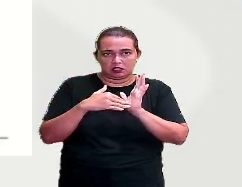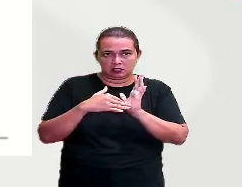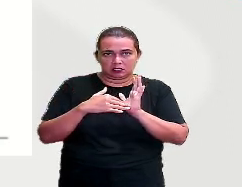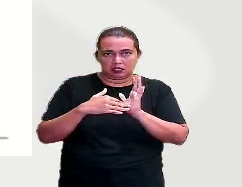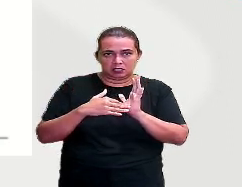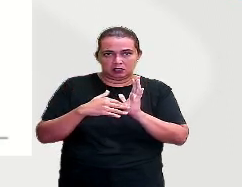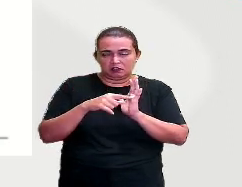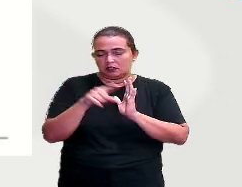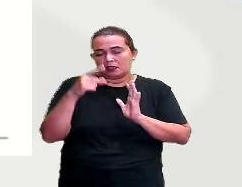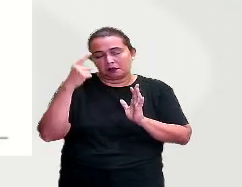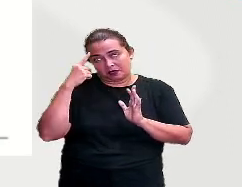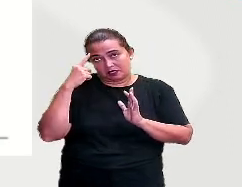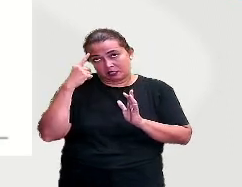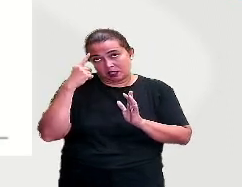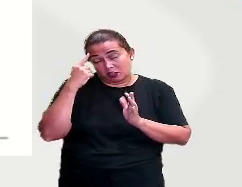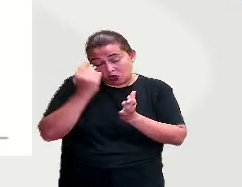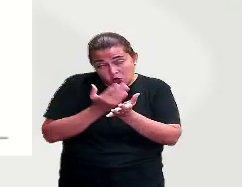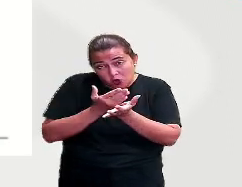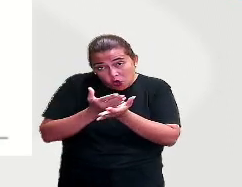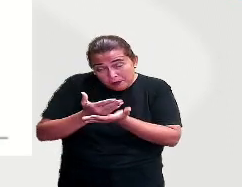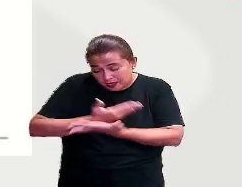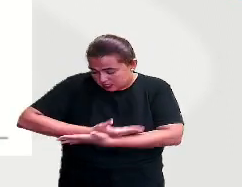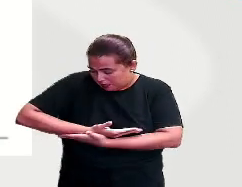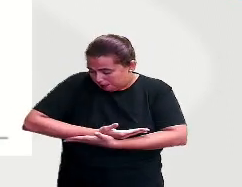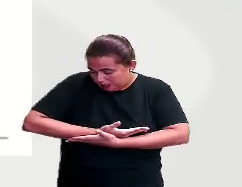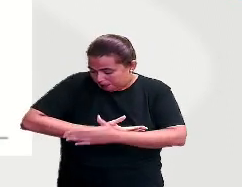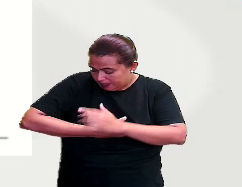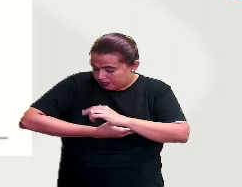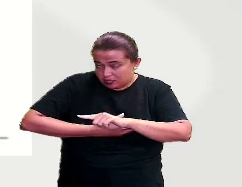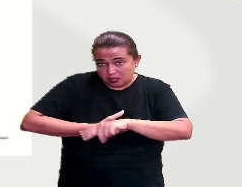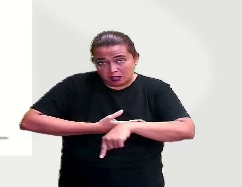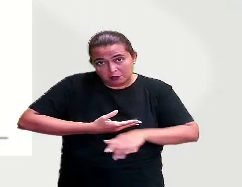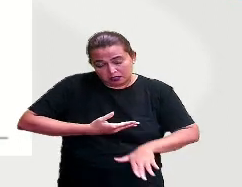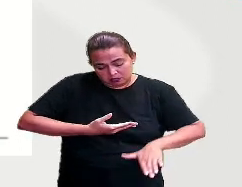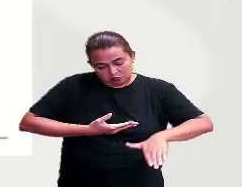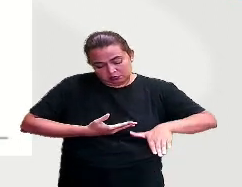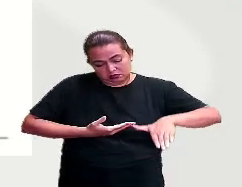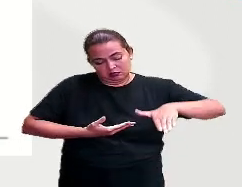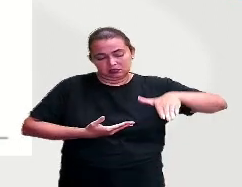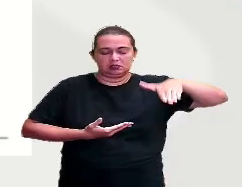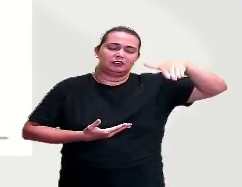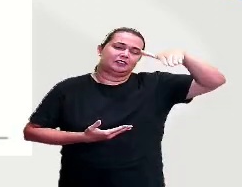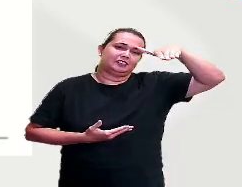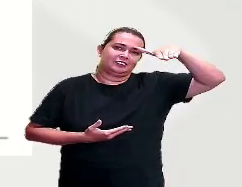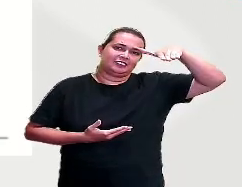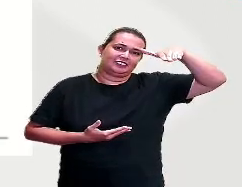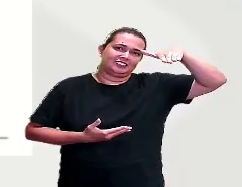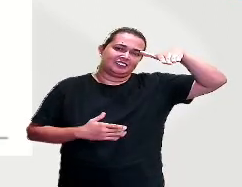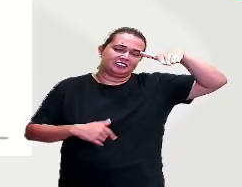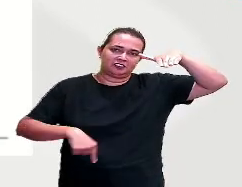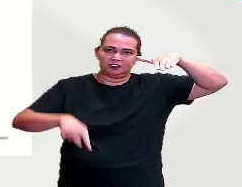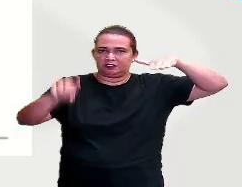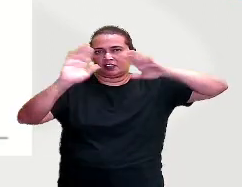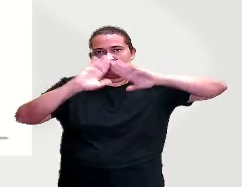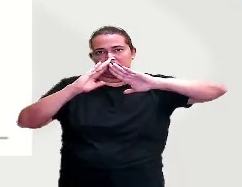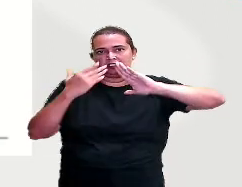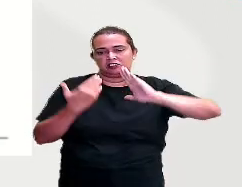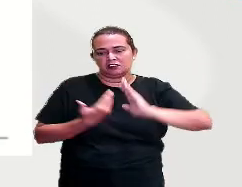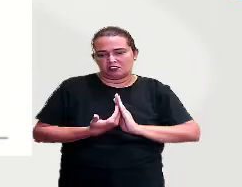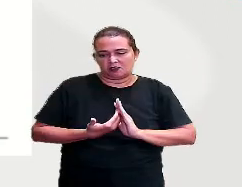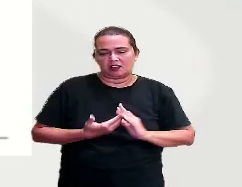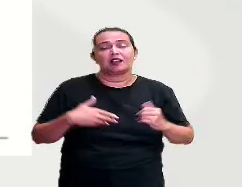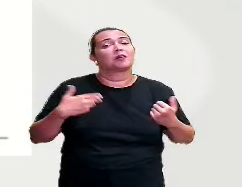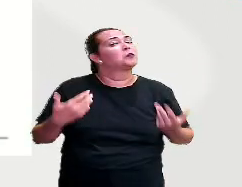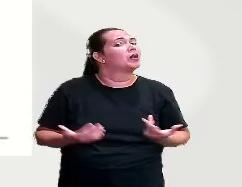a pessoa usa quando é bebezinha, até chegar àquele quando a pessoa já tá indo pra escola, já tá maiorzinha e tá indo pra